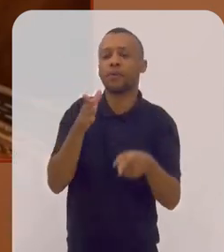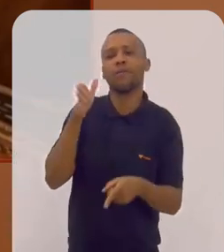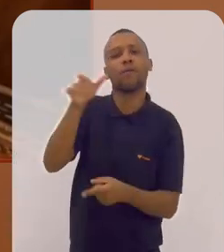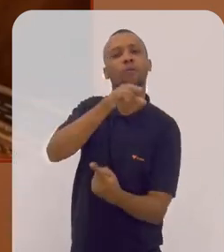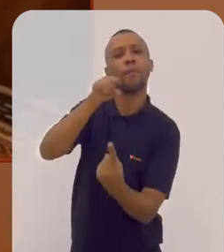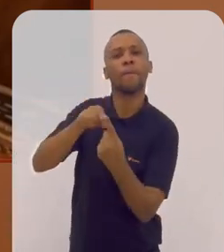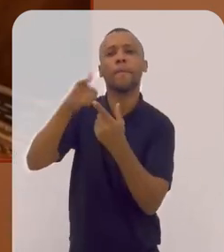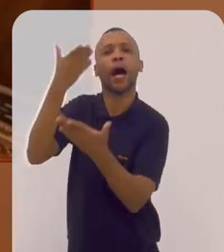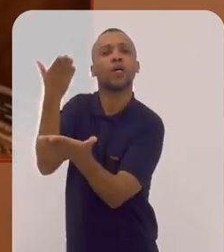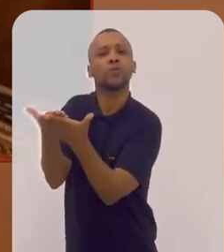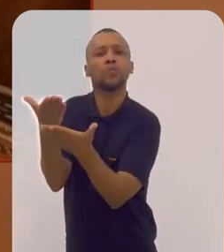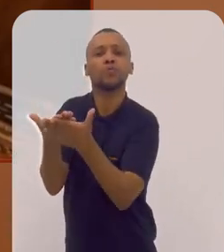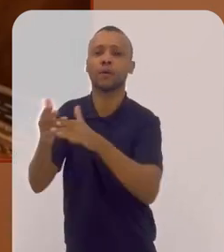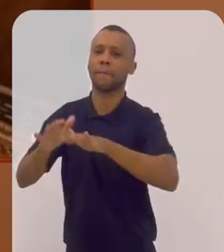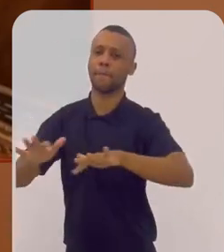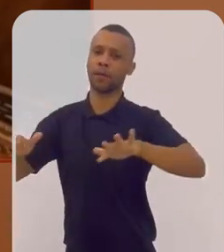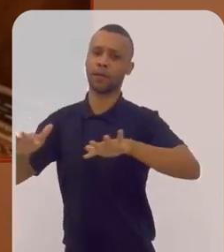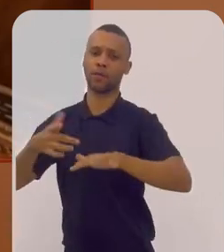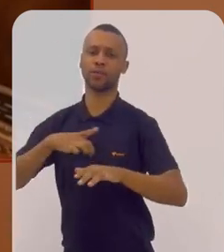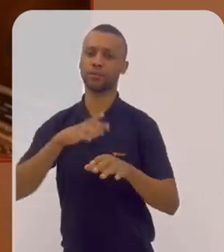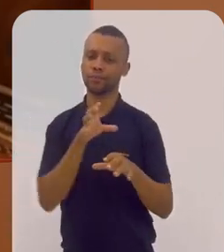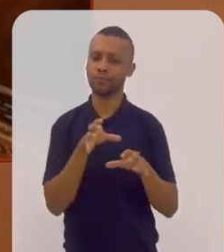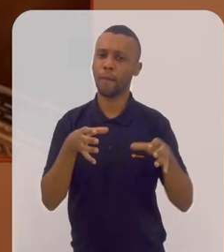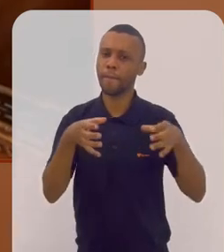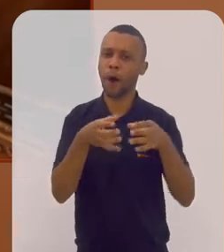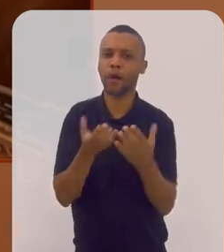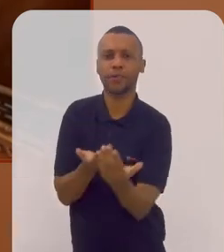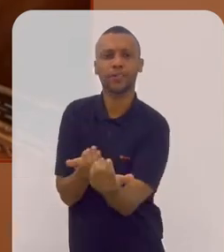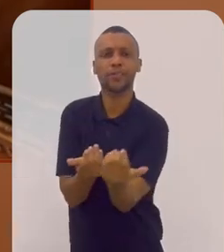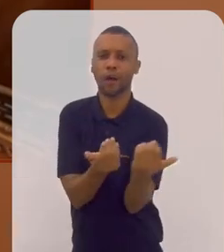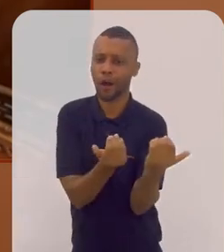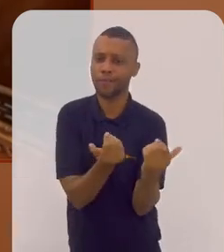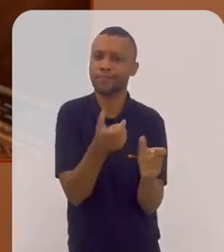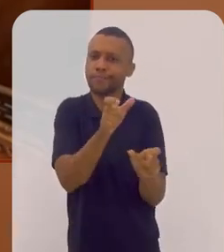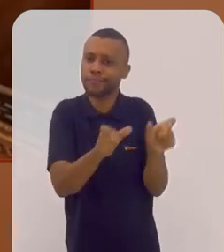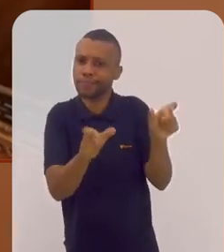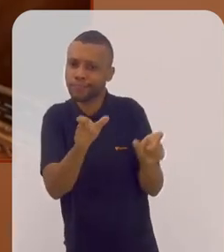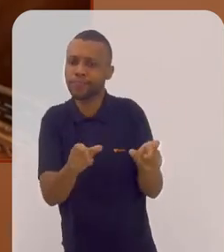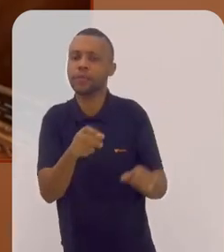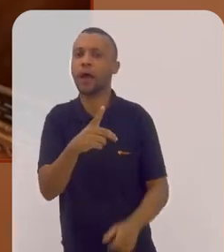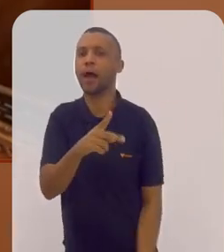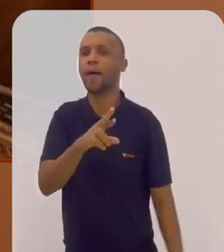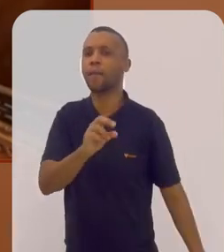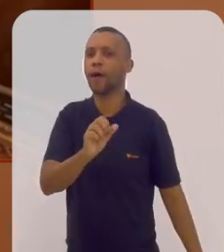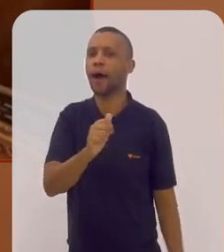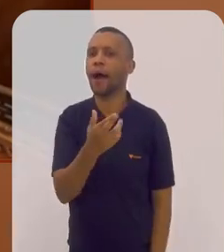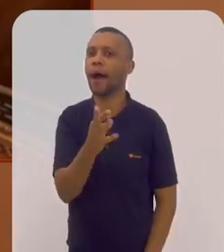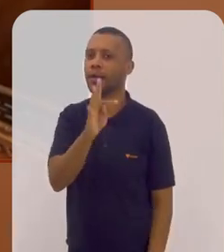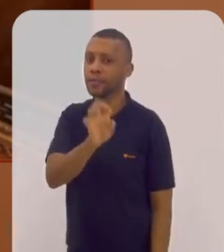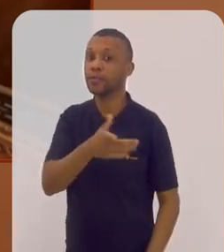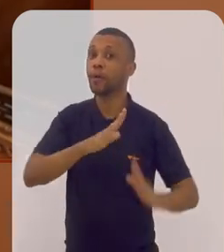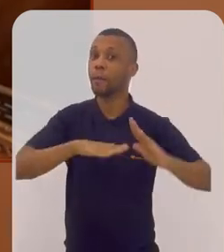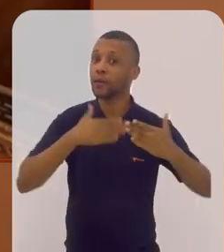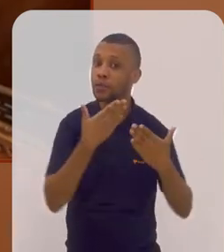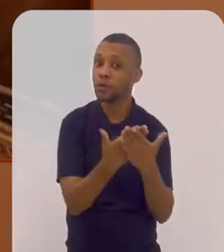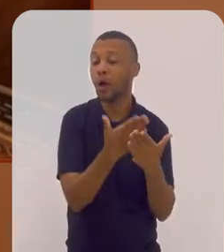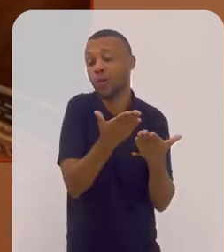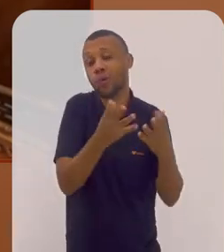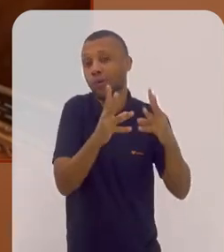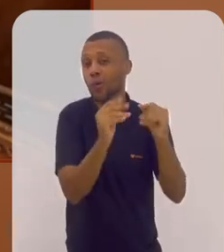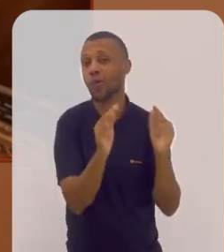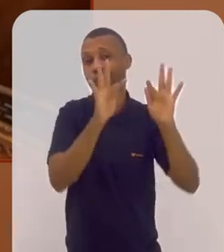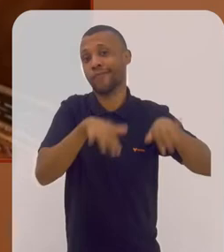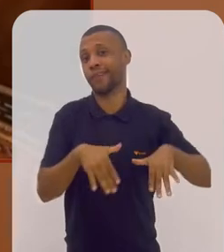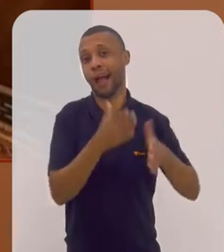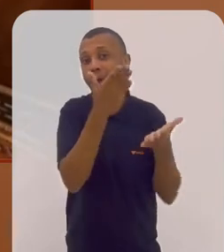eu fui para estudar piano, e havia um conjunto de jovens da ProArte do Rio de Janeiro, que é uma escola